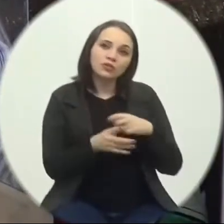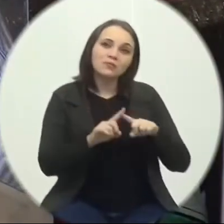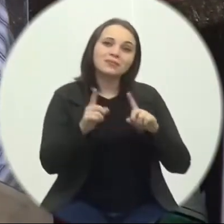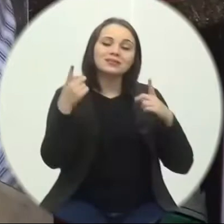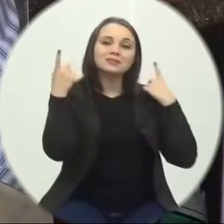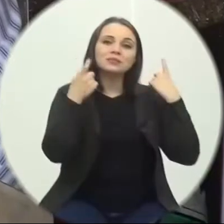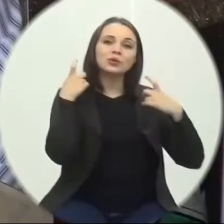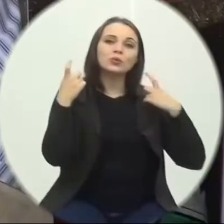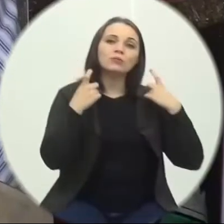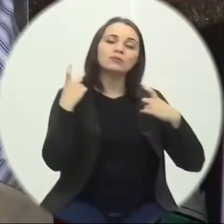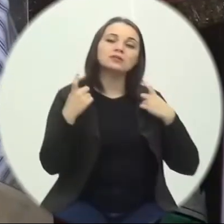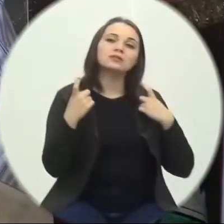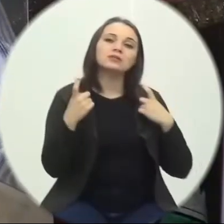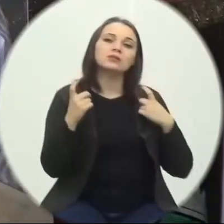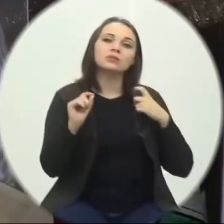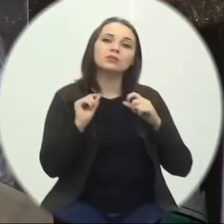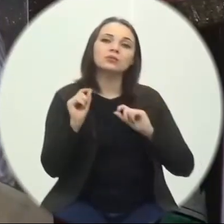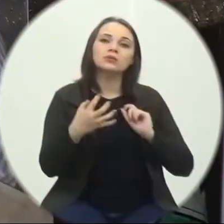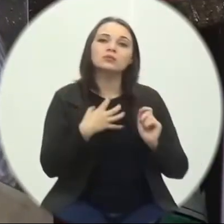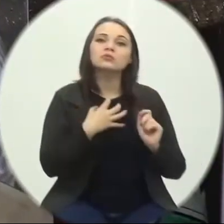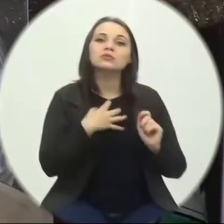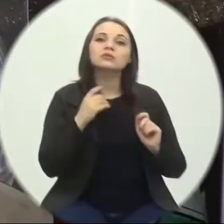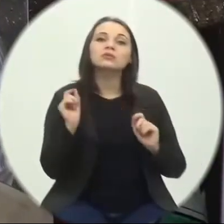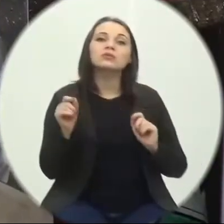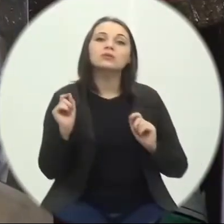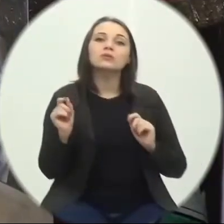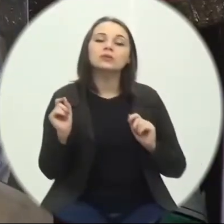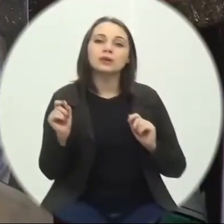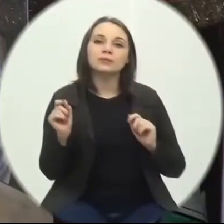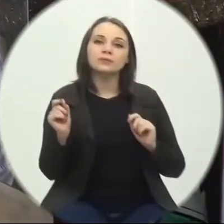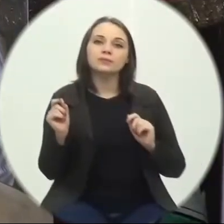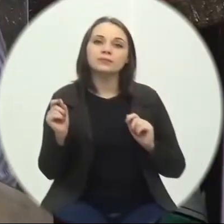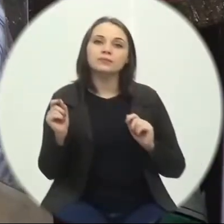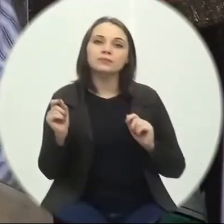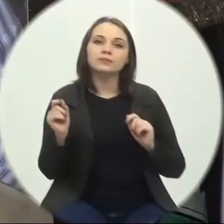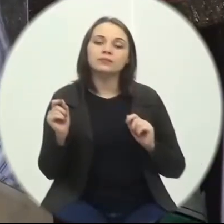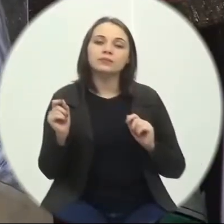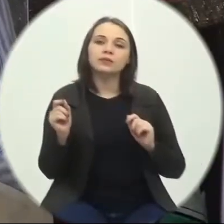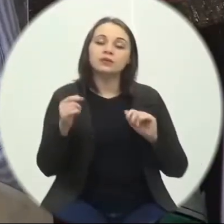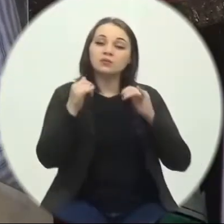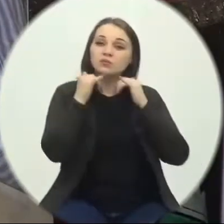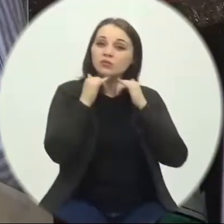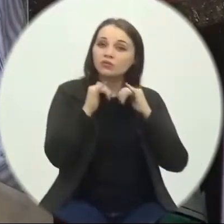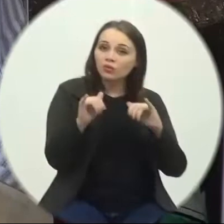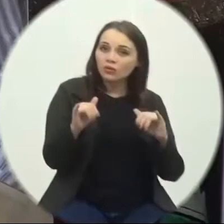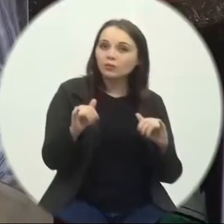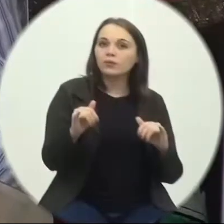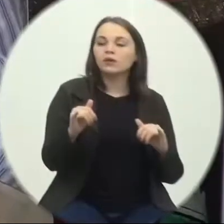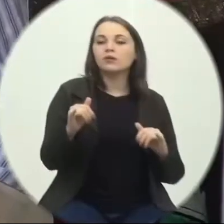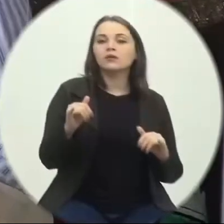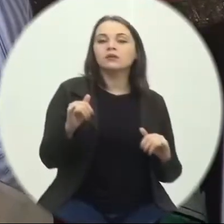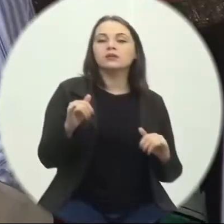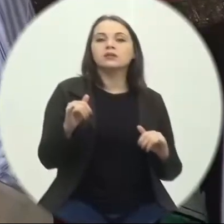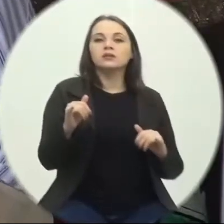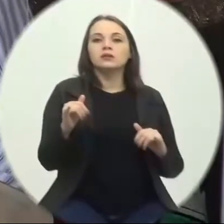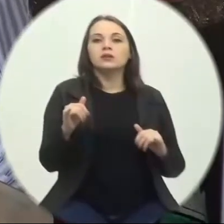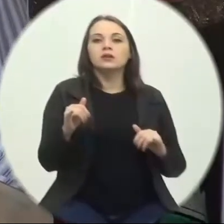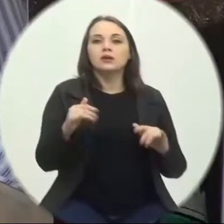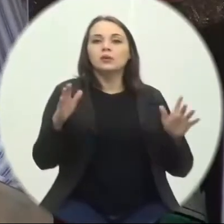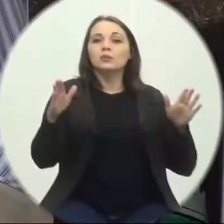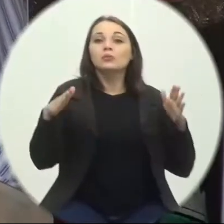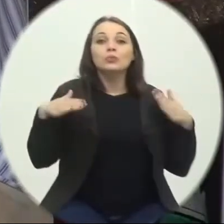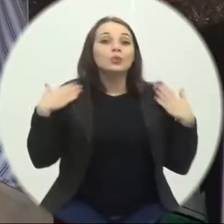Vereadora Giovanna Zanetti É que Foi informado Com tanta Com tanta